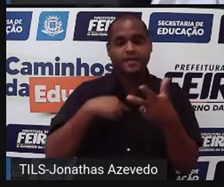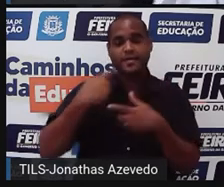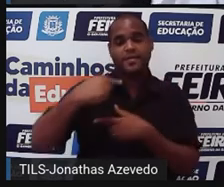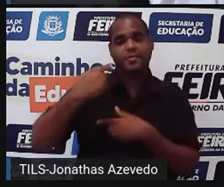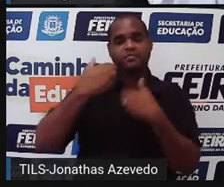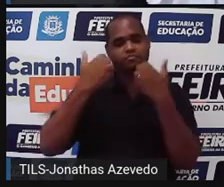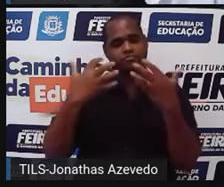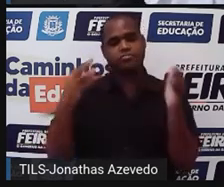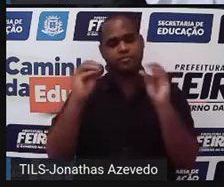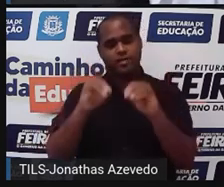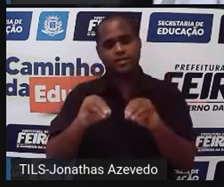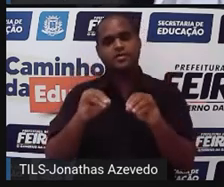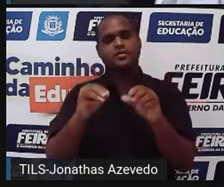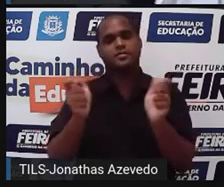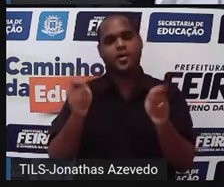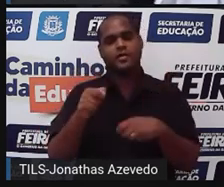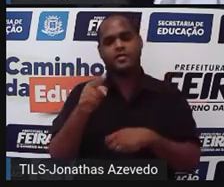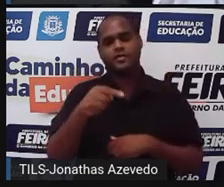Tá bom?